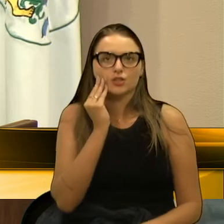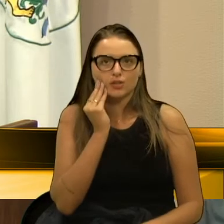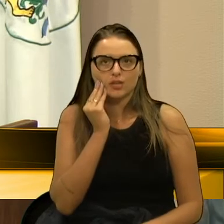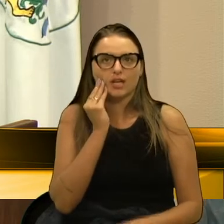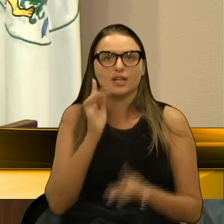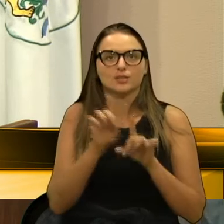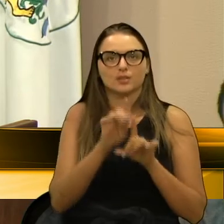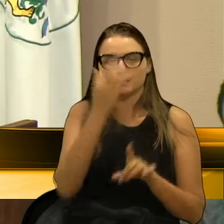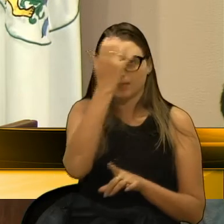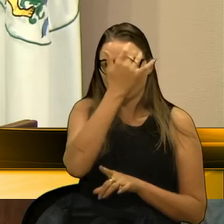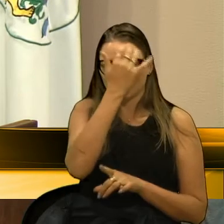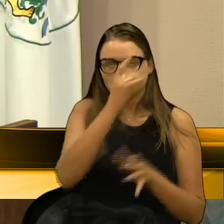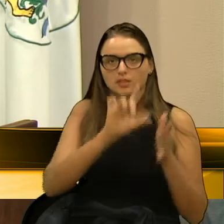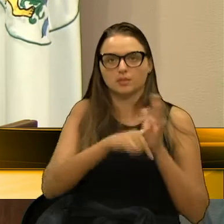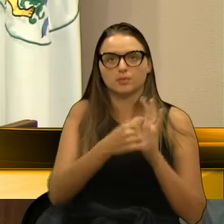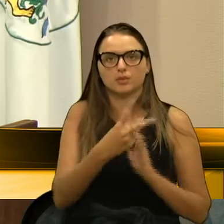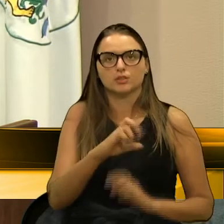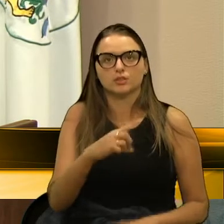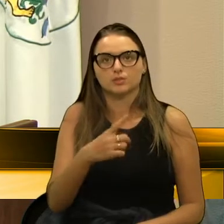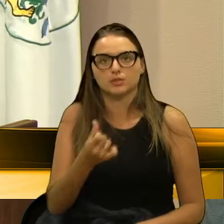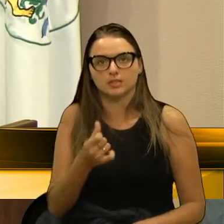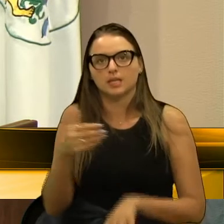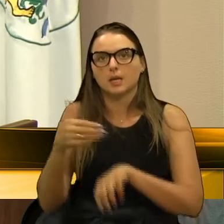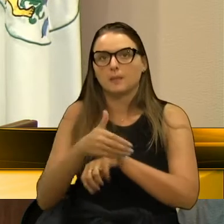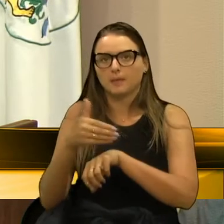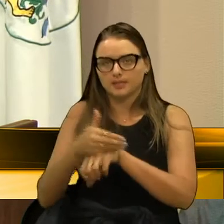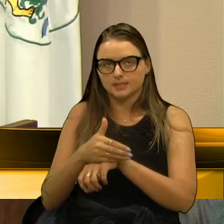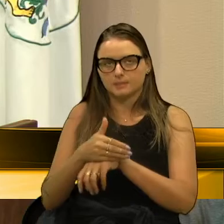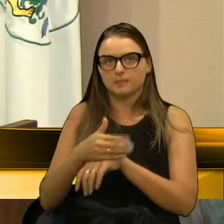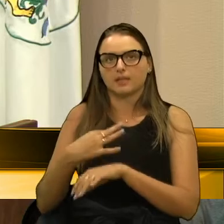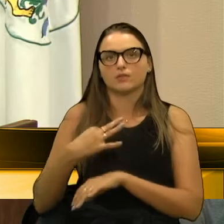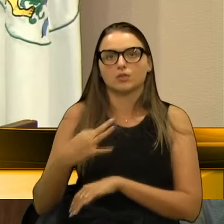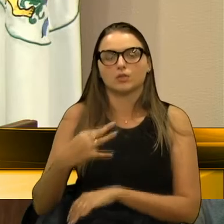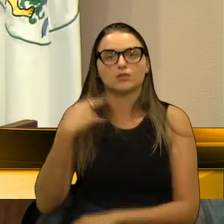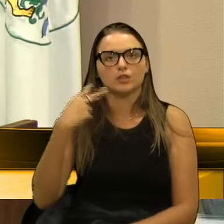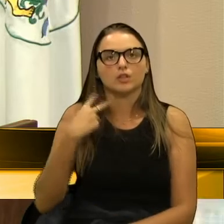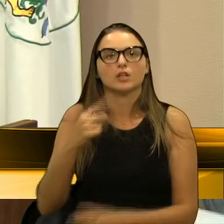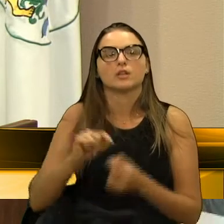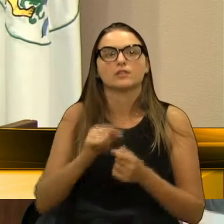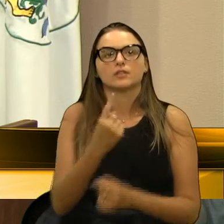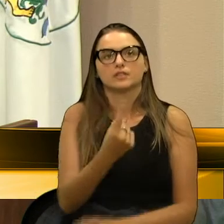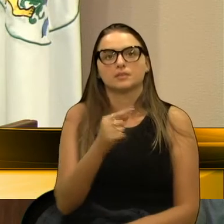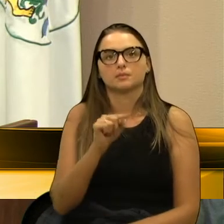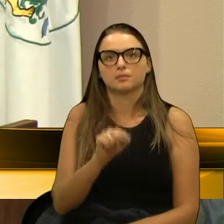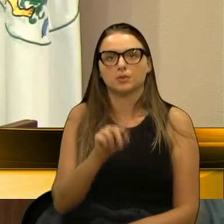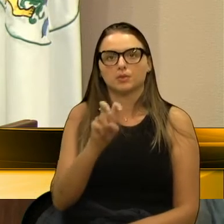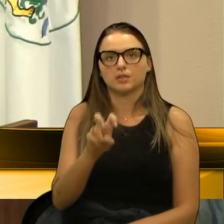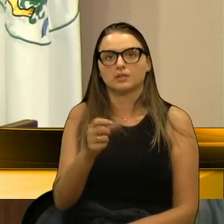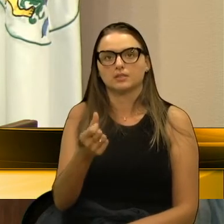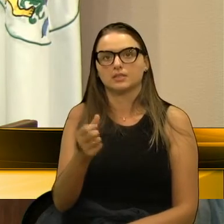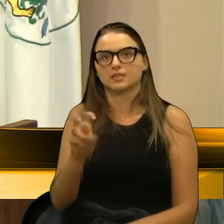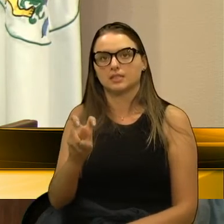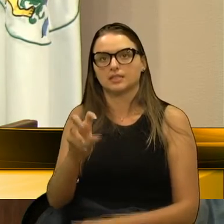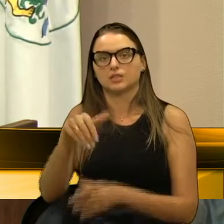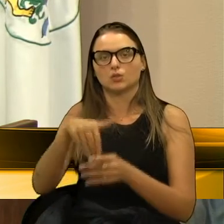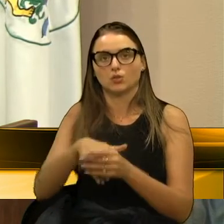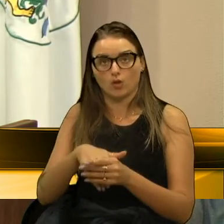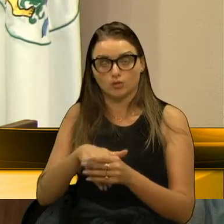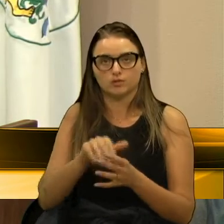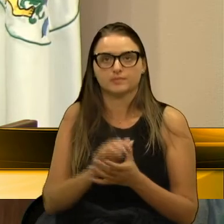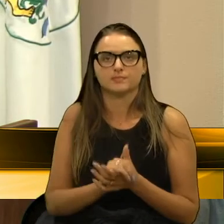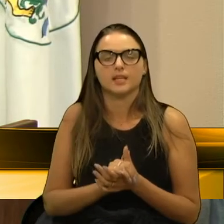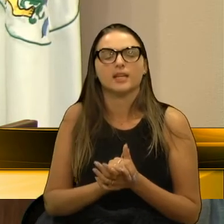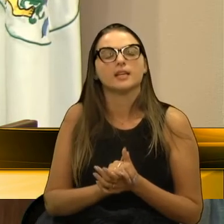Em 2016, concorri a vereador, fiz 1.565 votos. E naquela